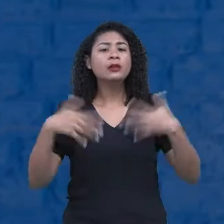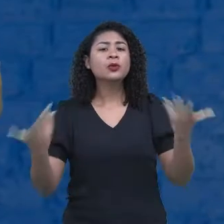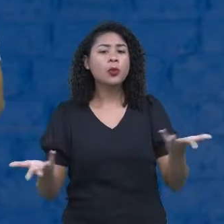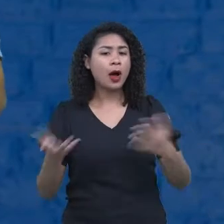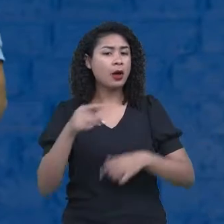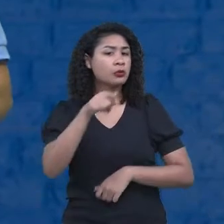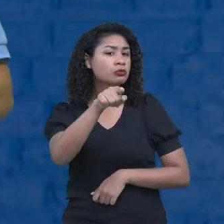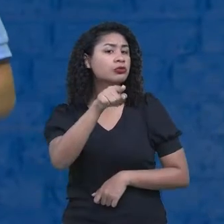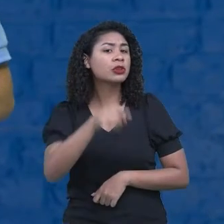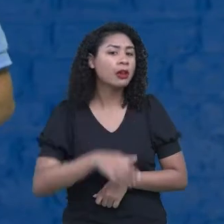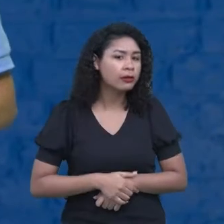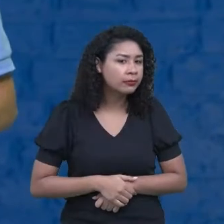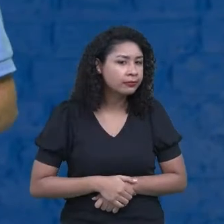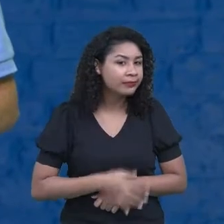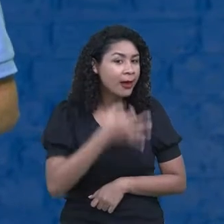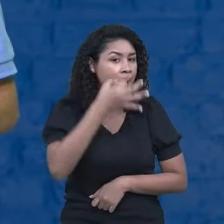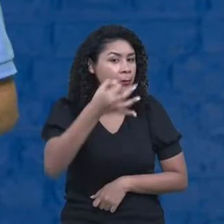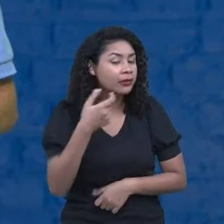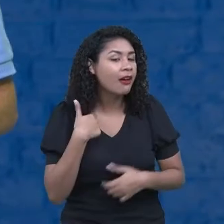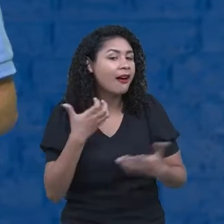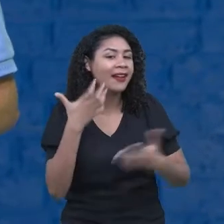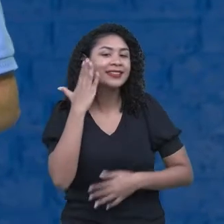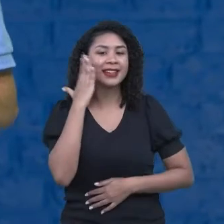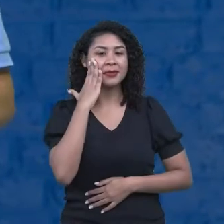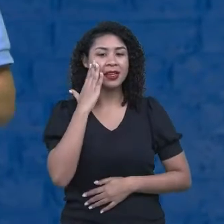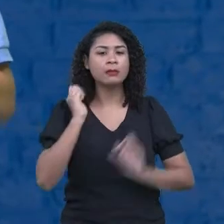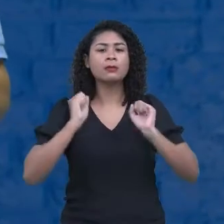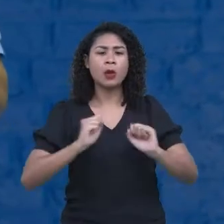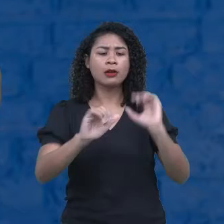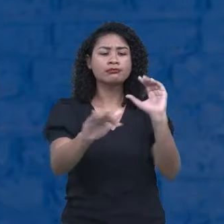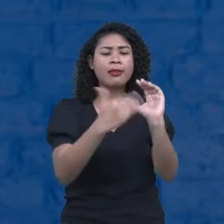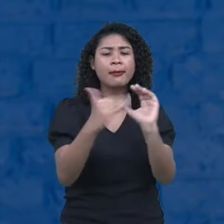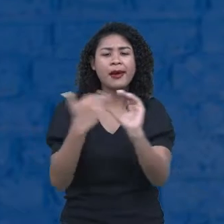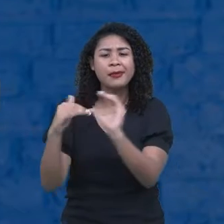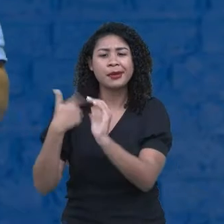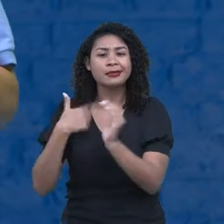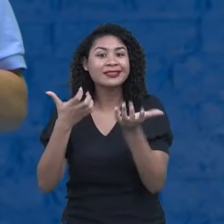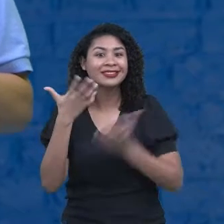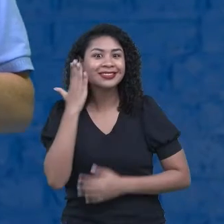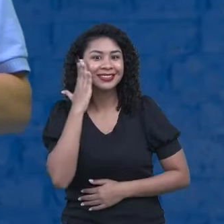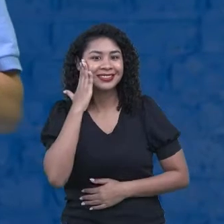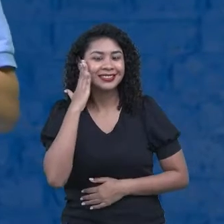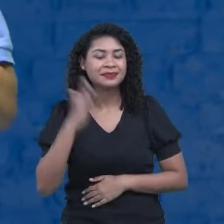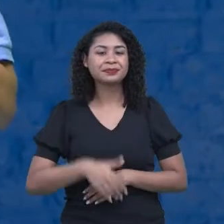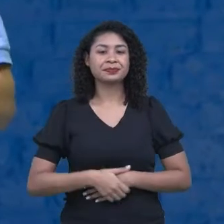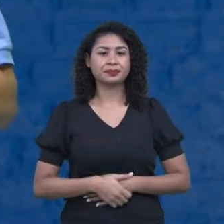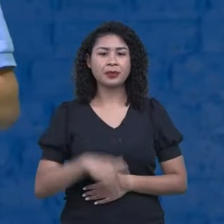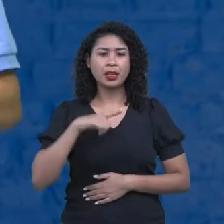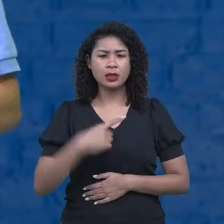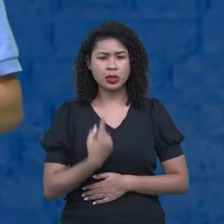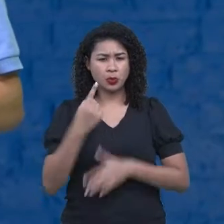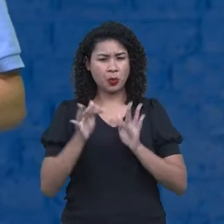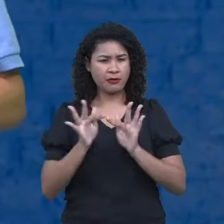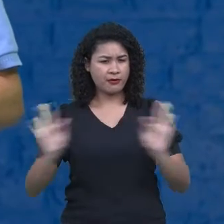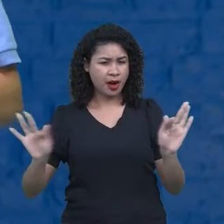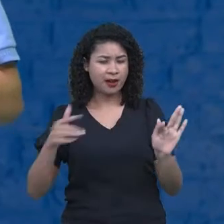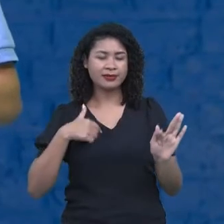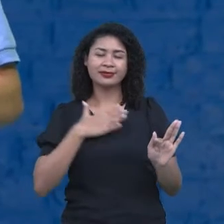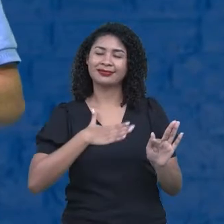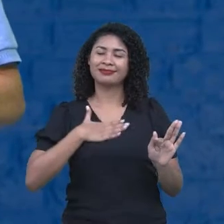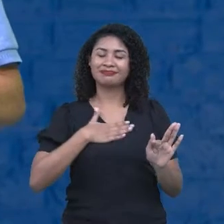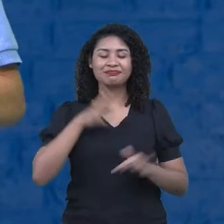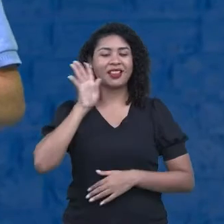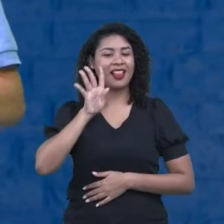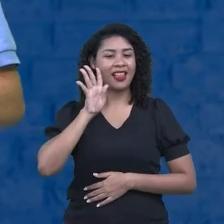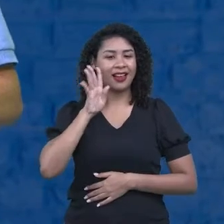chat, coloquem. Eu gostaria de saber, tá? Então, tem uma frase que eu acho muito legal, que eu